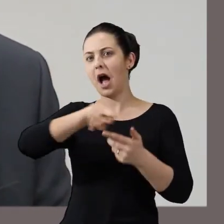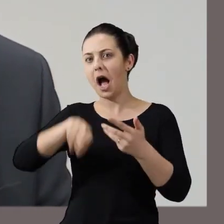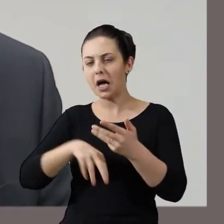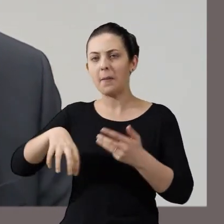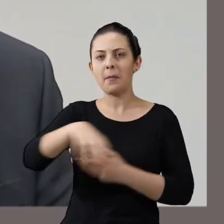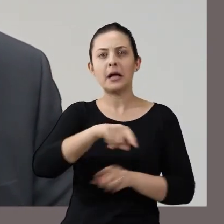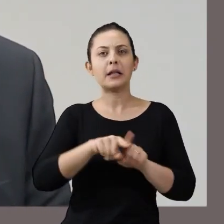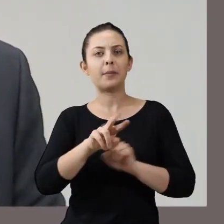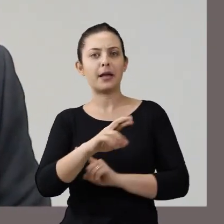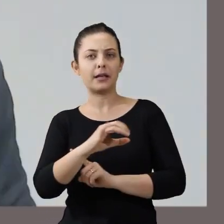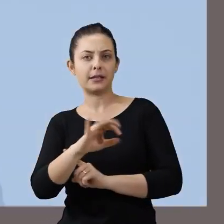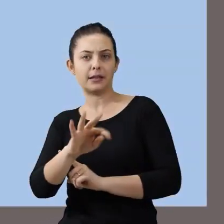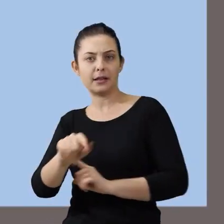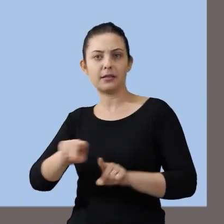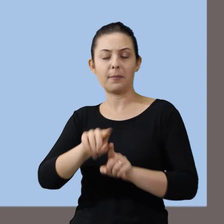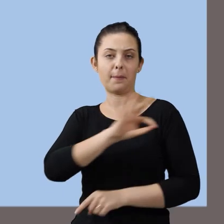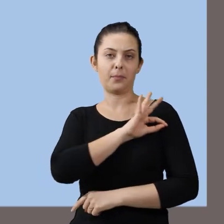Receita Federal, na Polícia Federal.